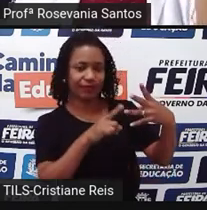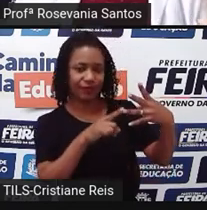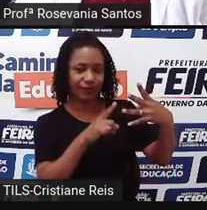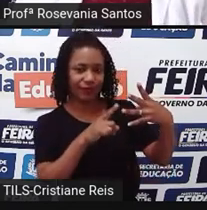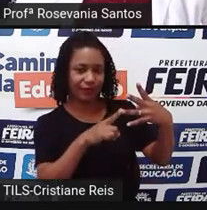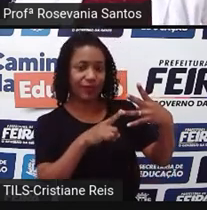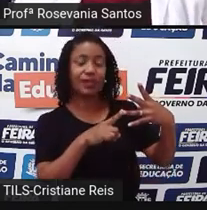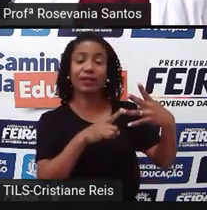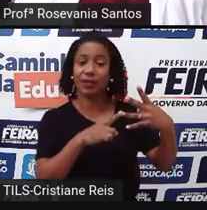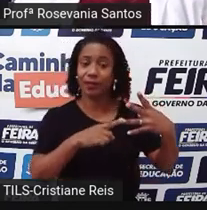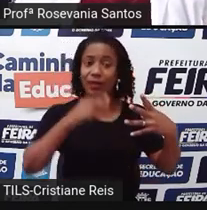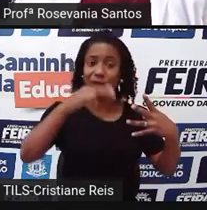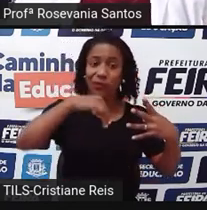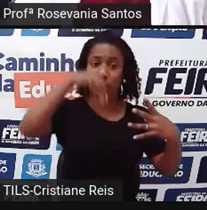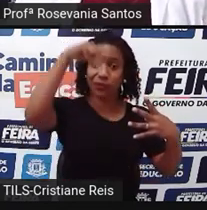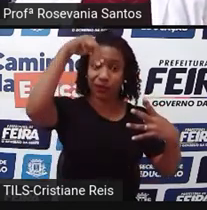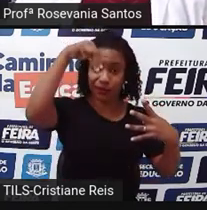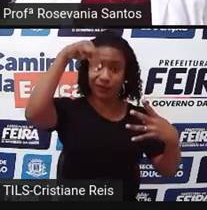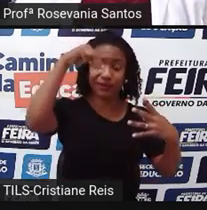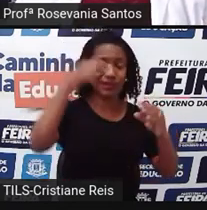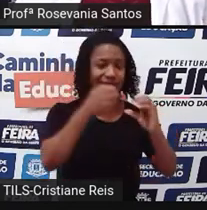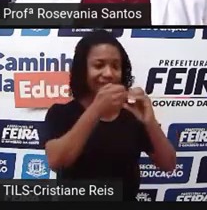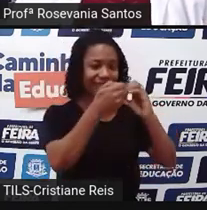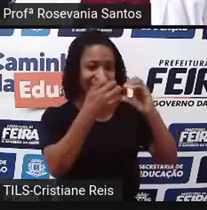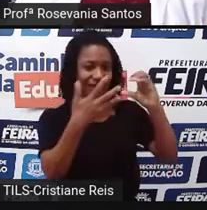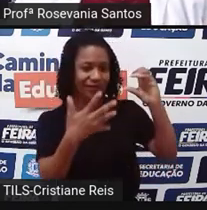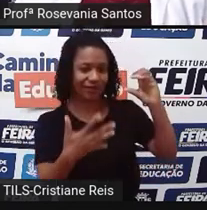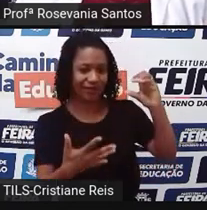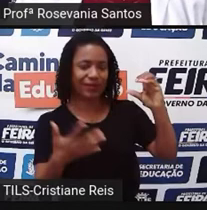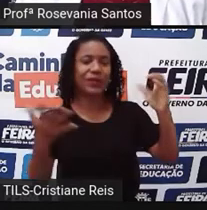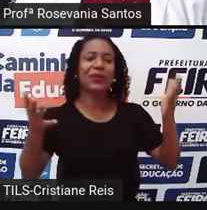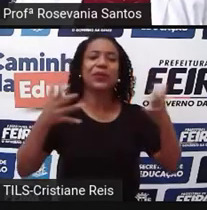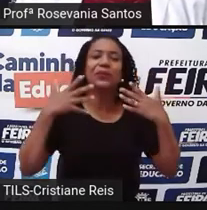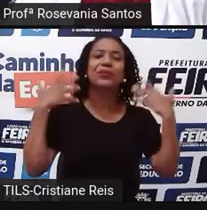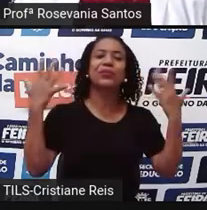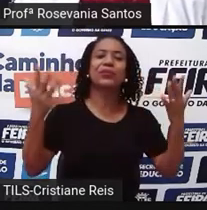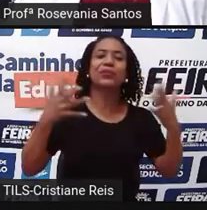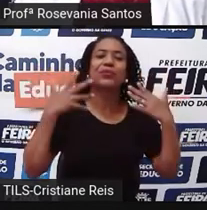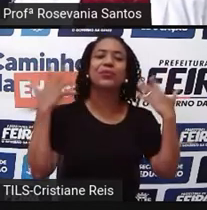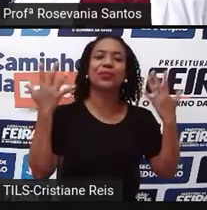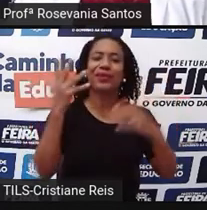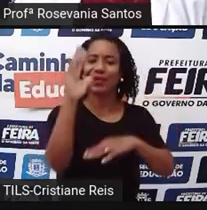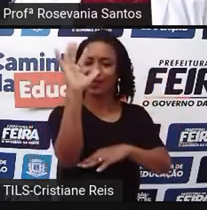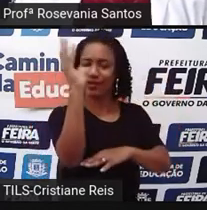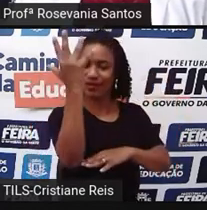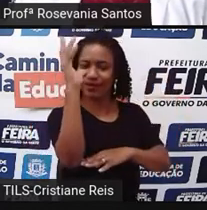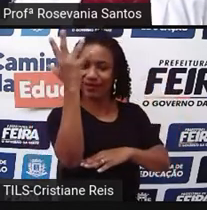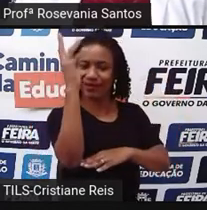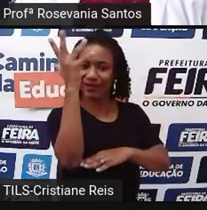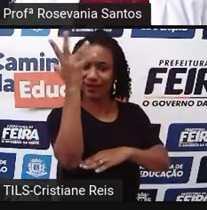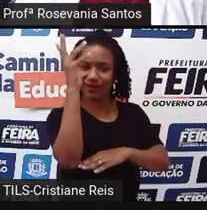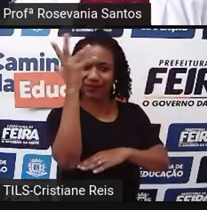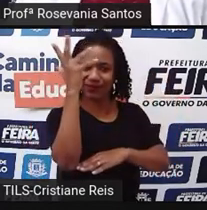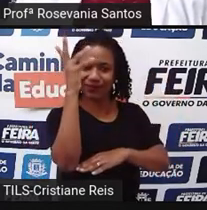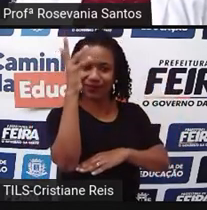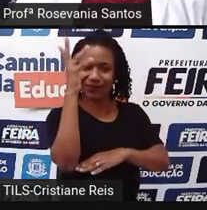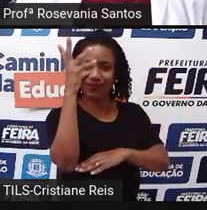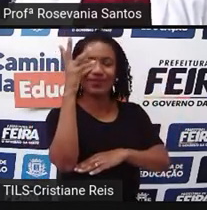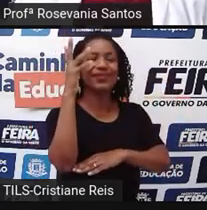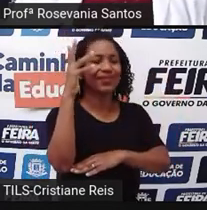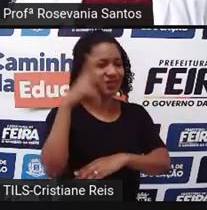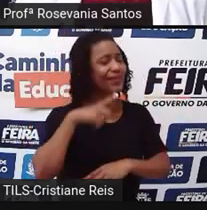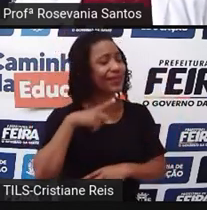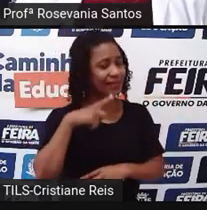muito repetitiva, ela tem essa característica, meio norte, ou seja, ela traz essa ideia de mata,